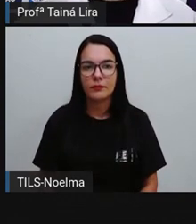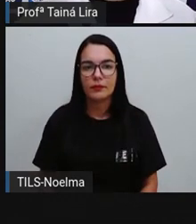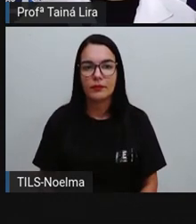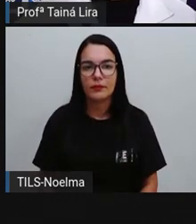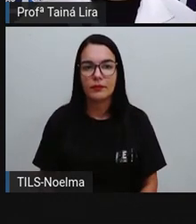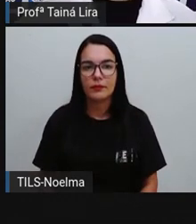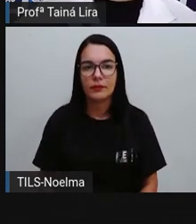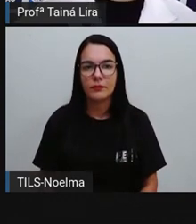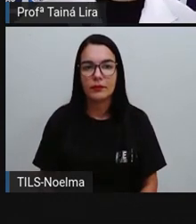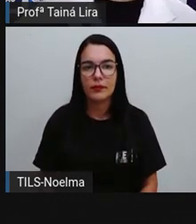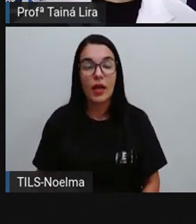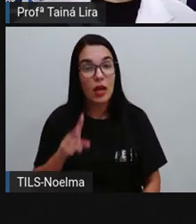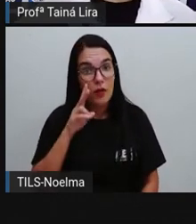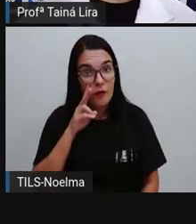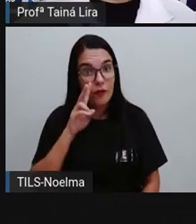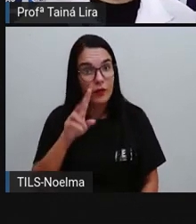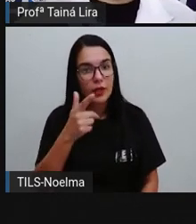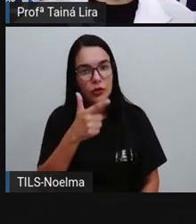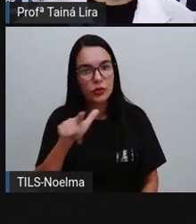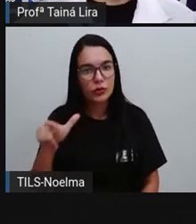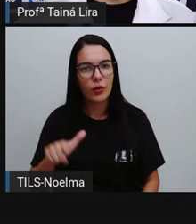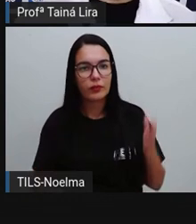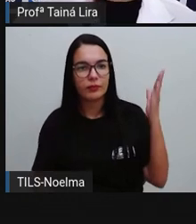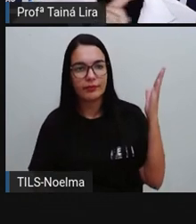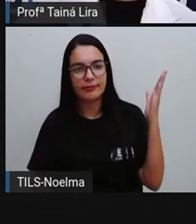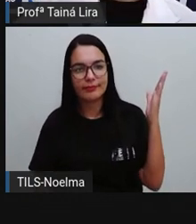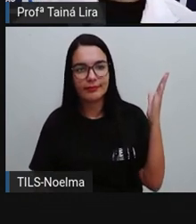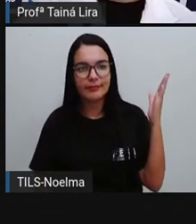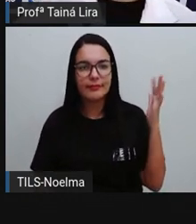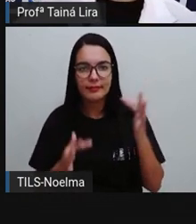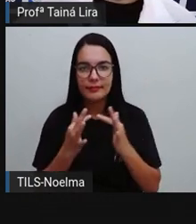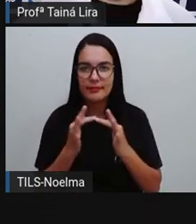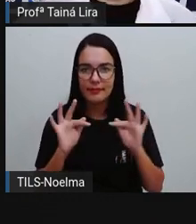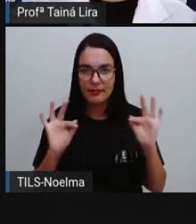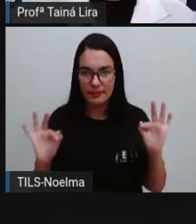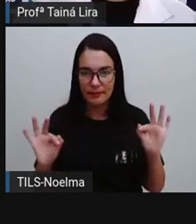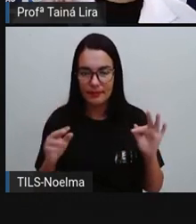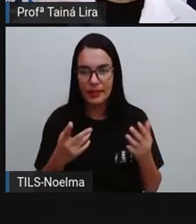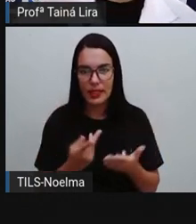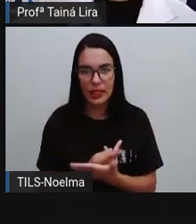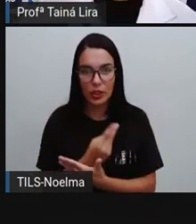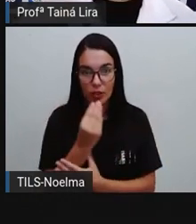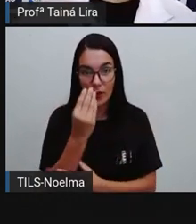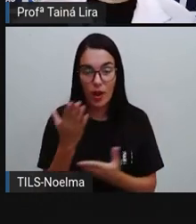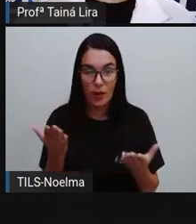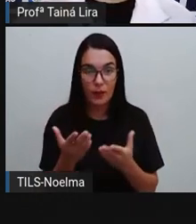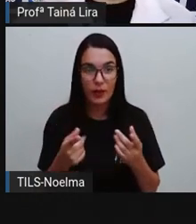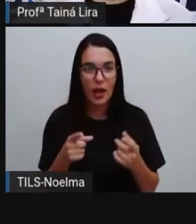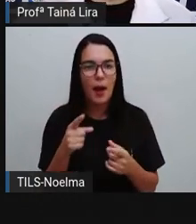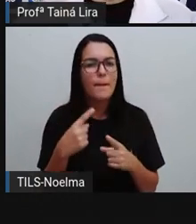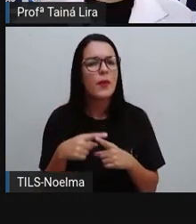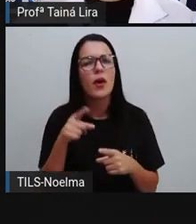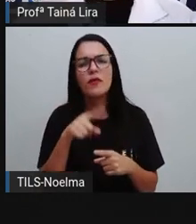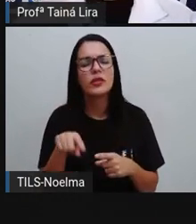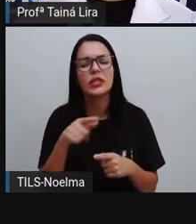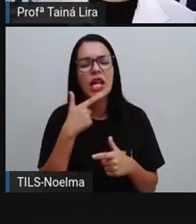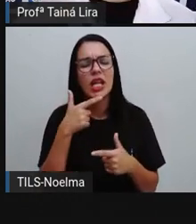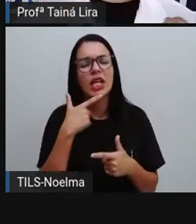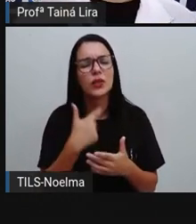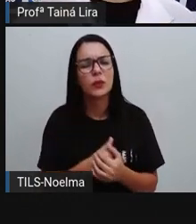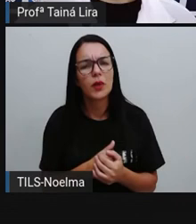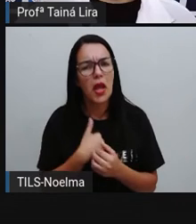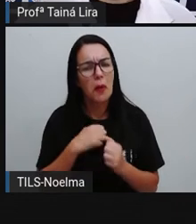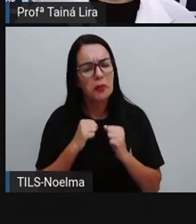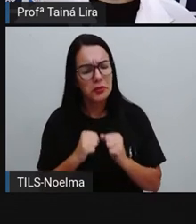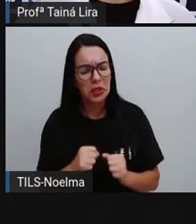Então, reveja a fala de Cebolinha, que a gente criou agora, tá? Por que vocês estão rindo? Eu poderia